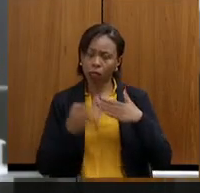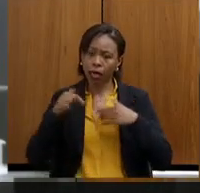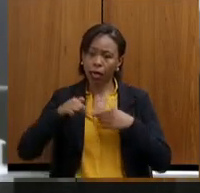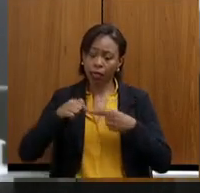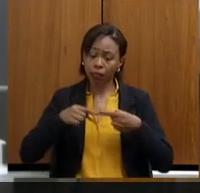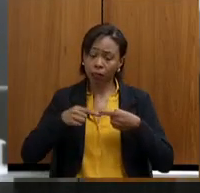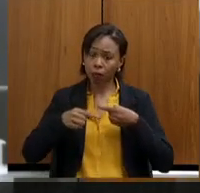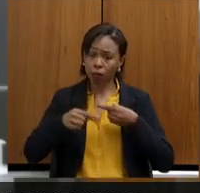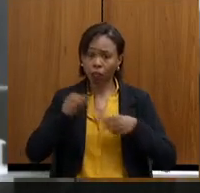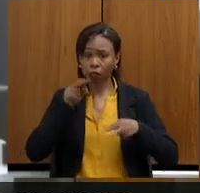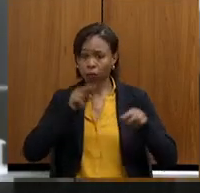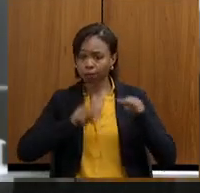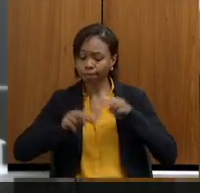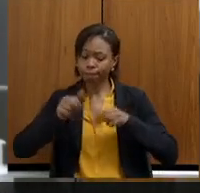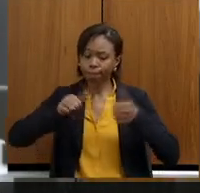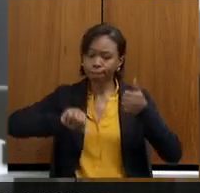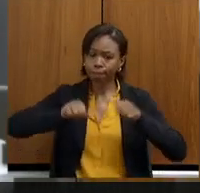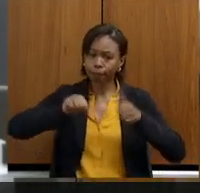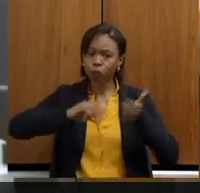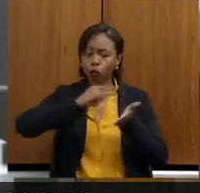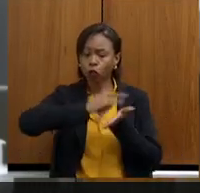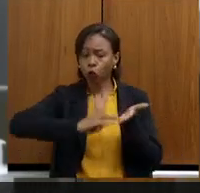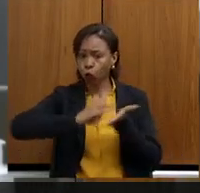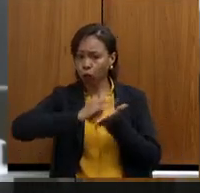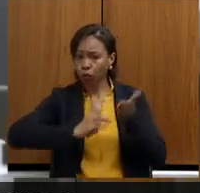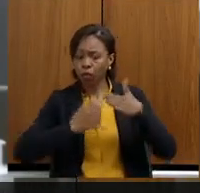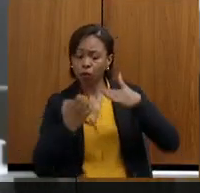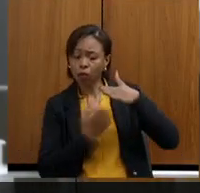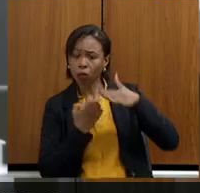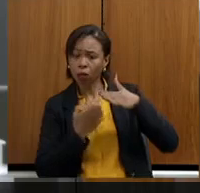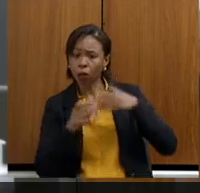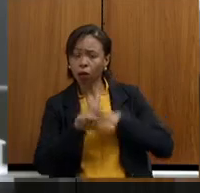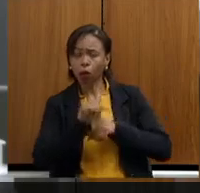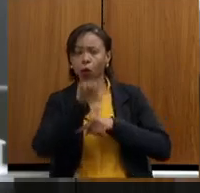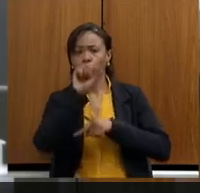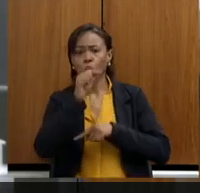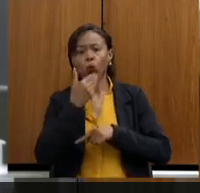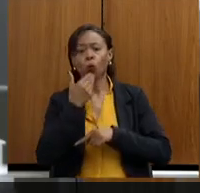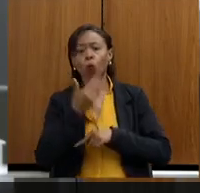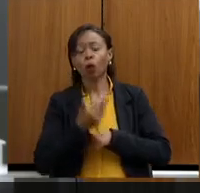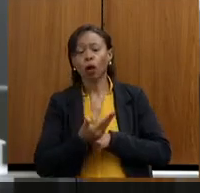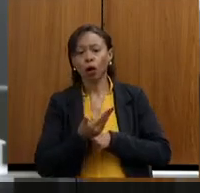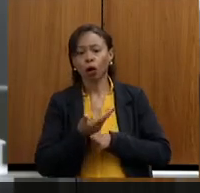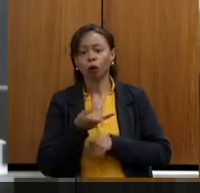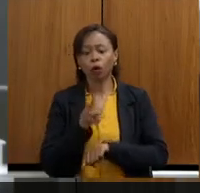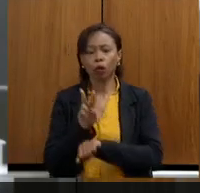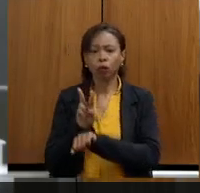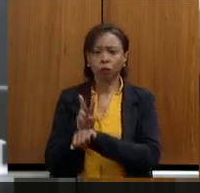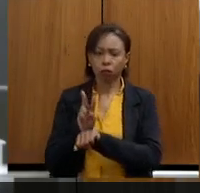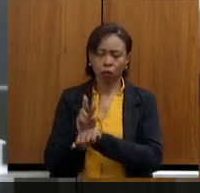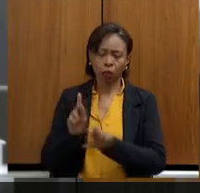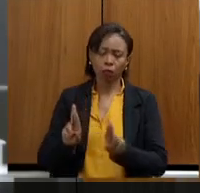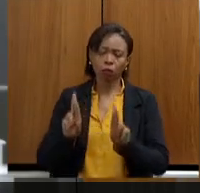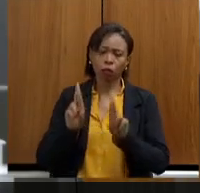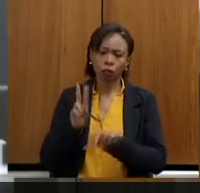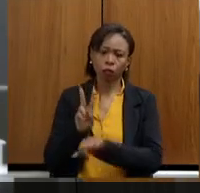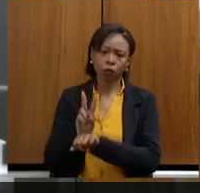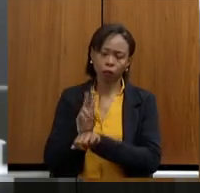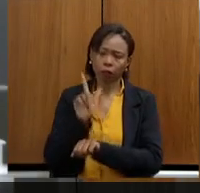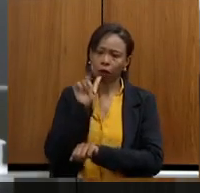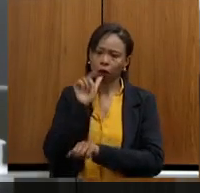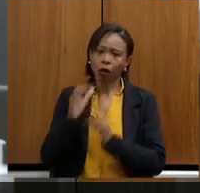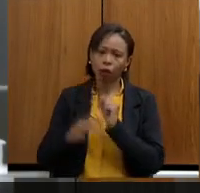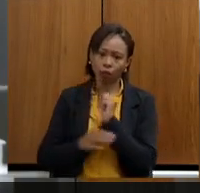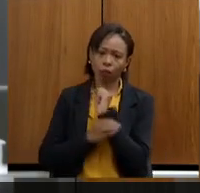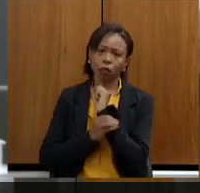as documentações para definir quem será a empresa que executará o Plano de Segurança Hídrica do Estado e, com certeza, isso dará uma outra